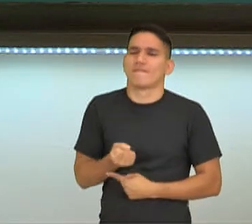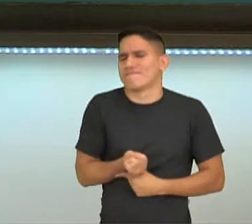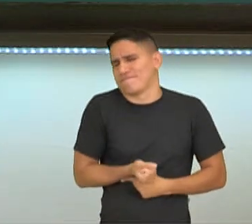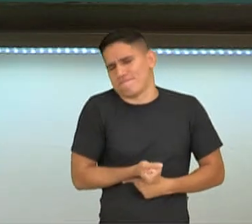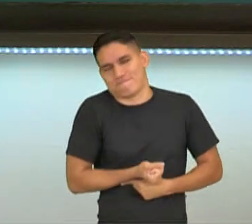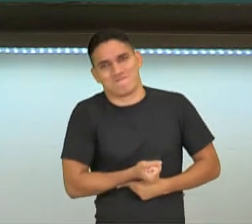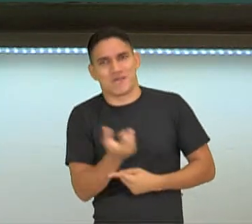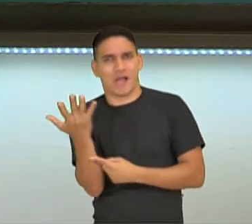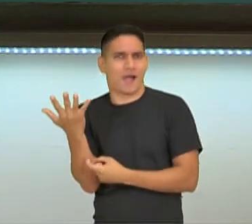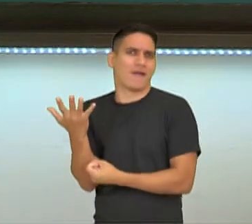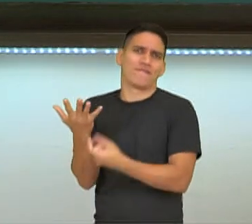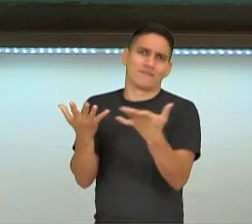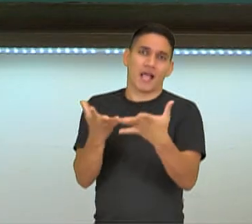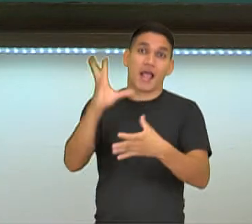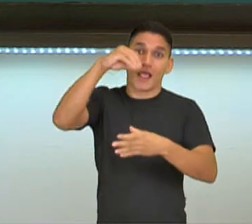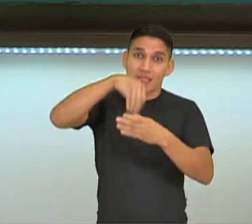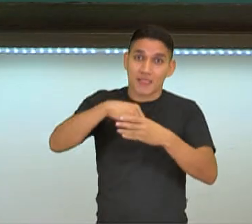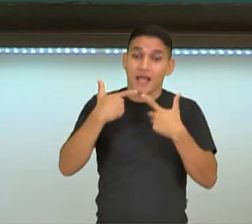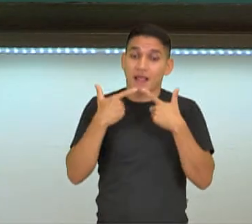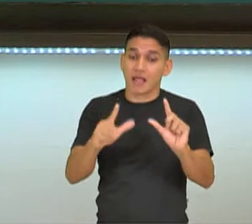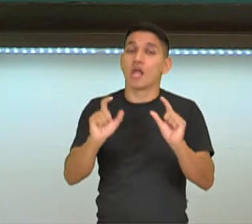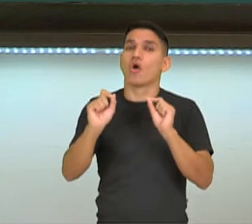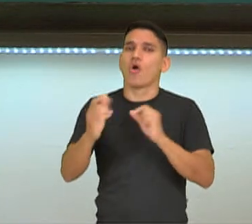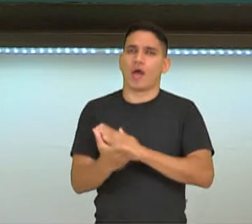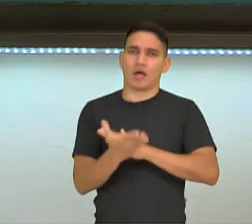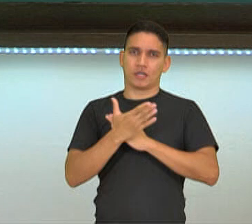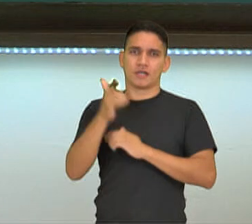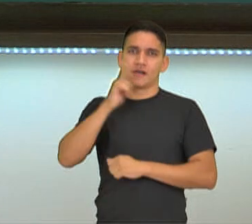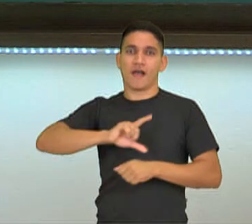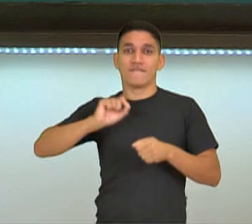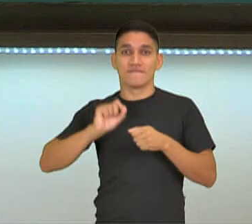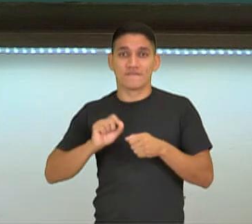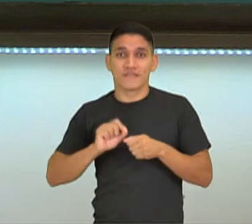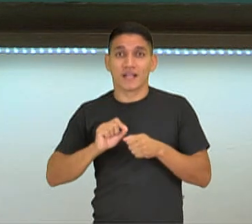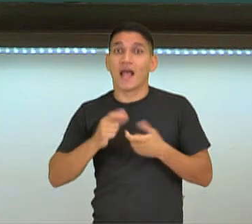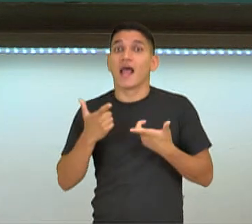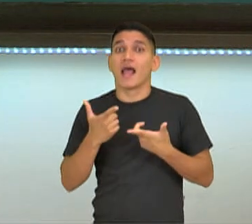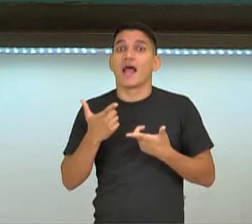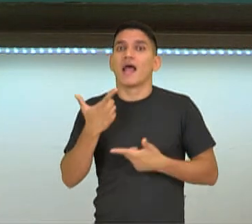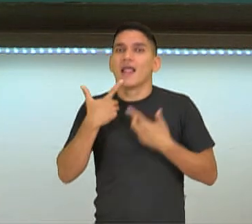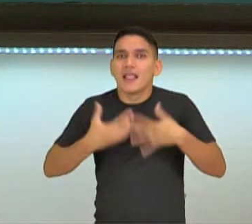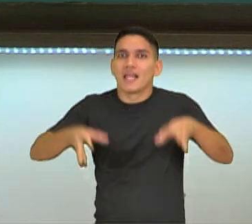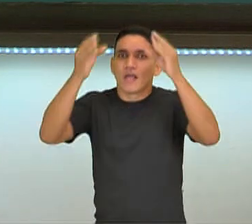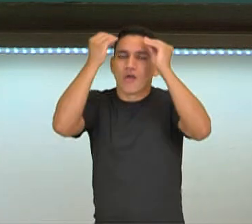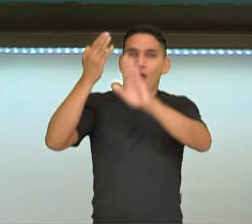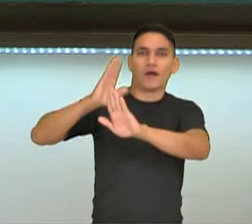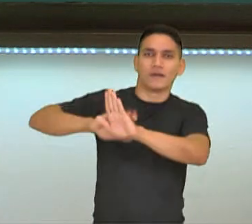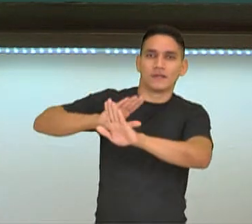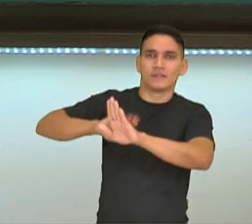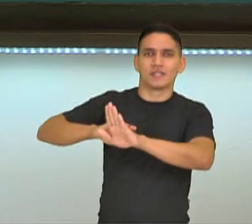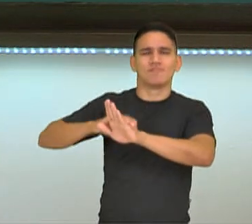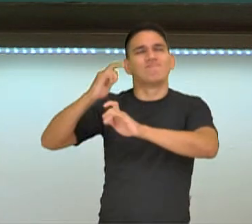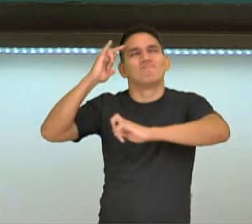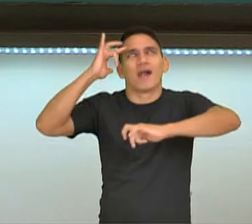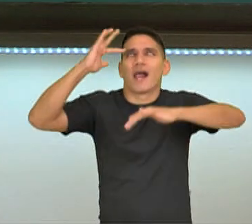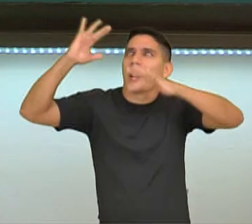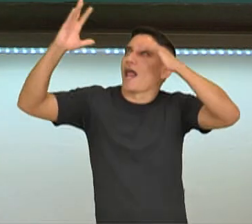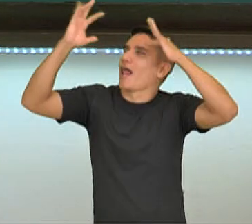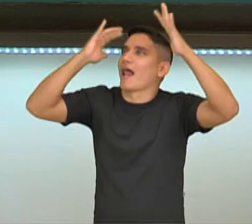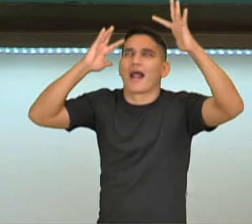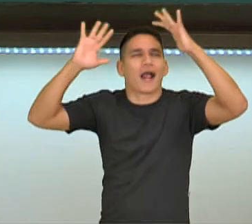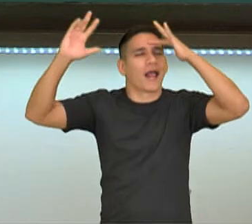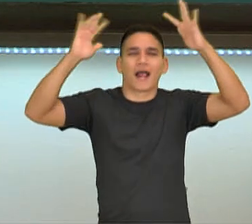recursos dentro da língua que nos ajudam a fazer essa linguagem figurada, essa linguagem enfeitada, essa